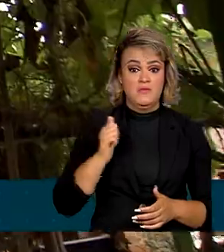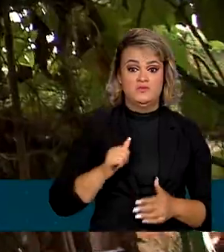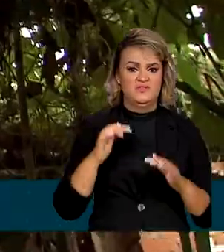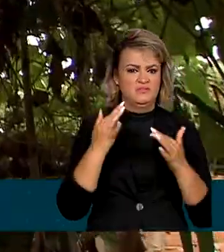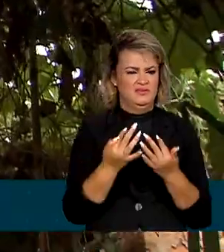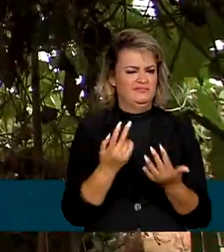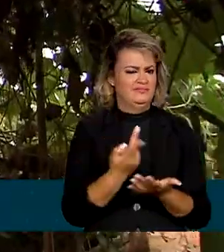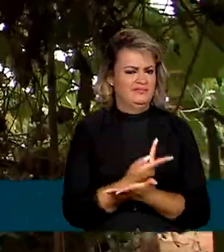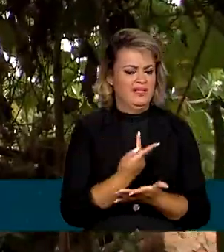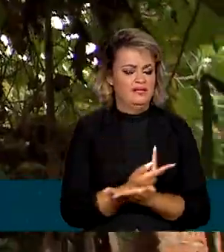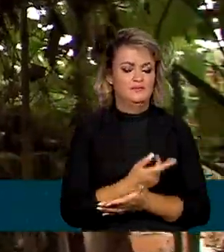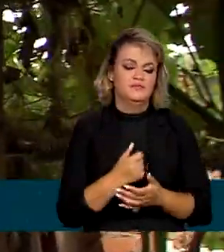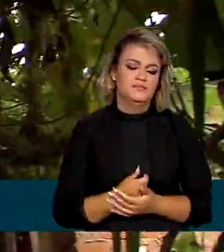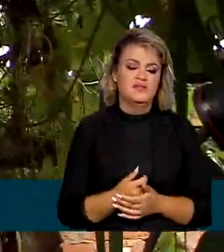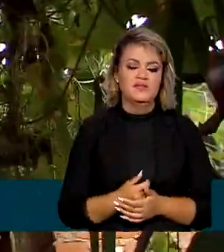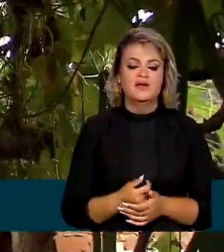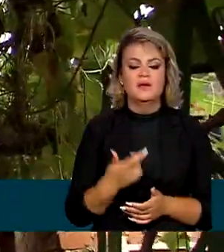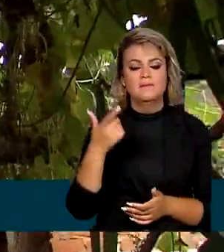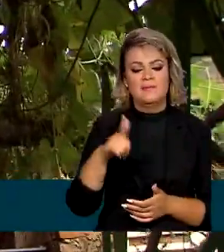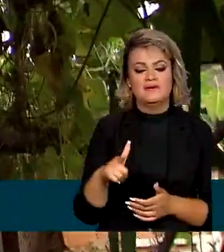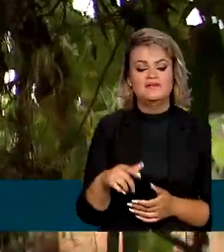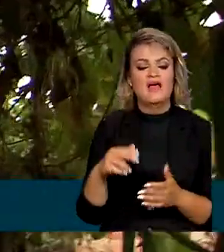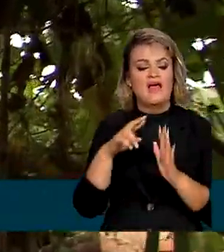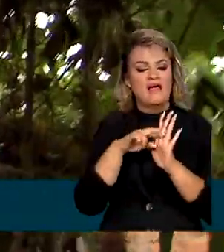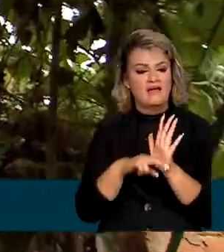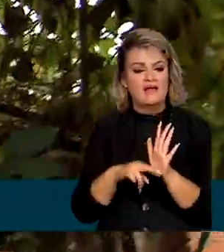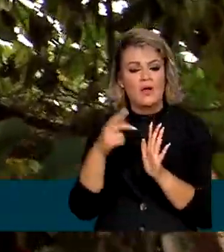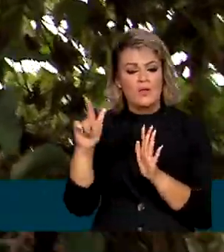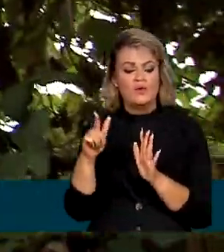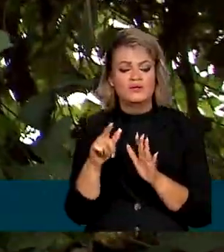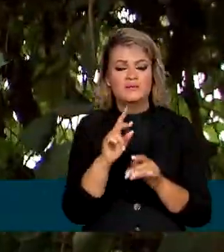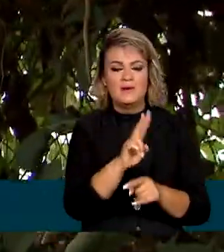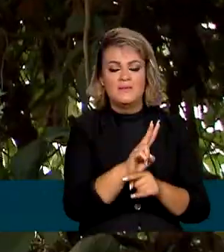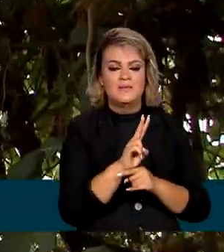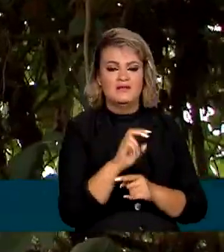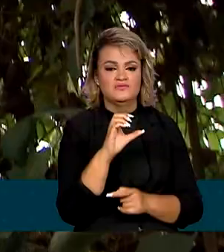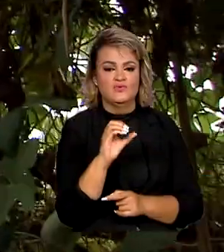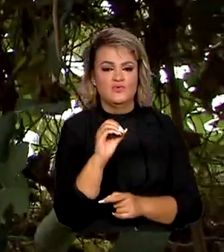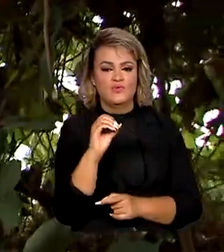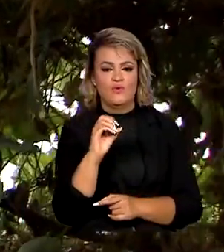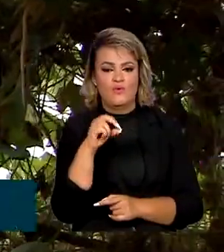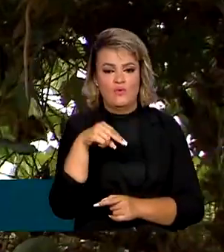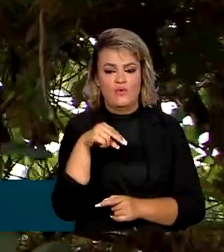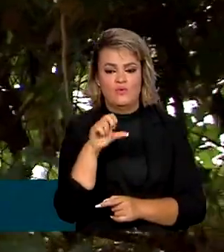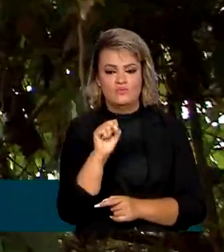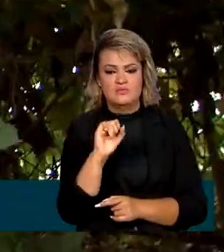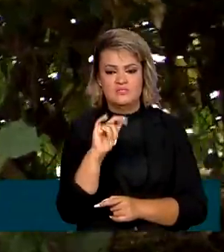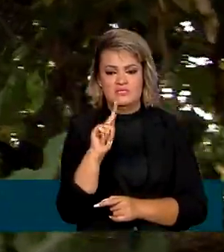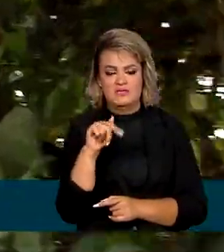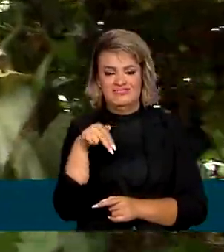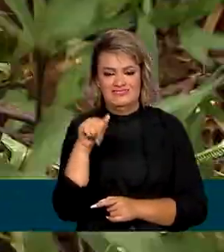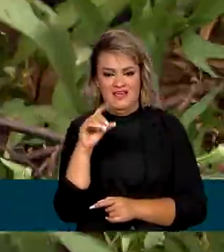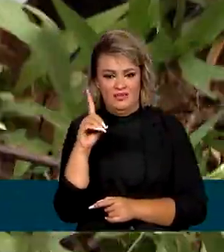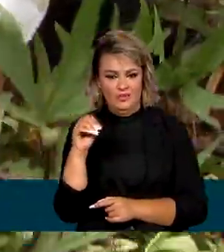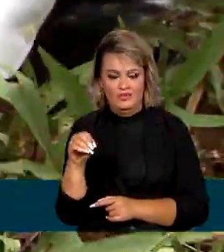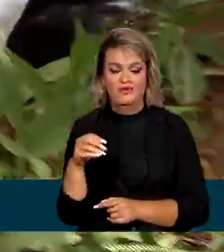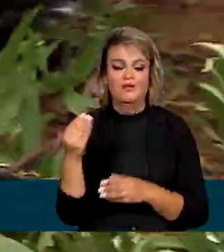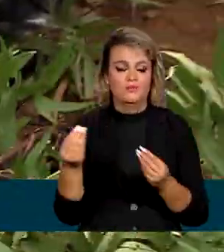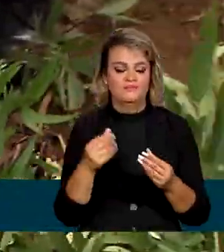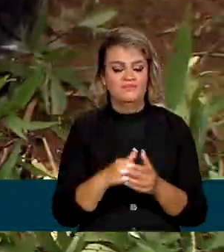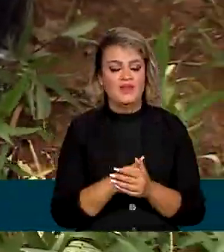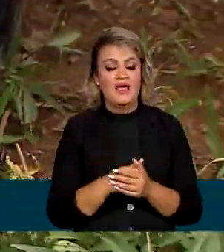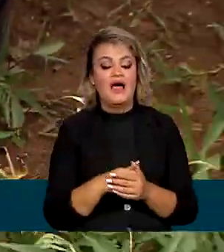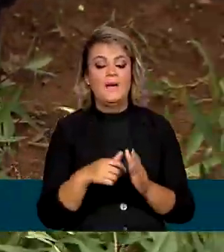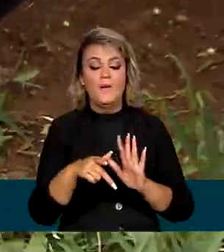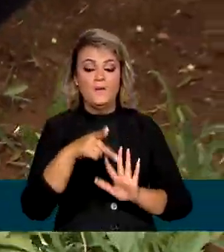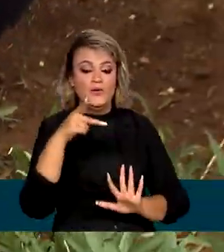Família. O ministro falou ainda sobre as novas regras para o empréstimo consignado que tem como garantia o Bolsa Família. De acordo